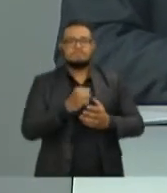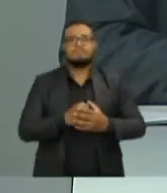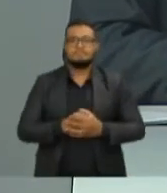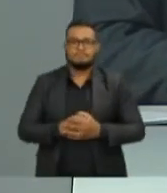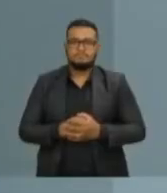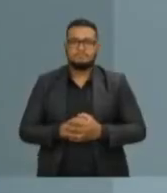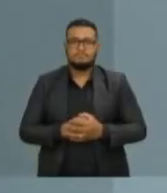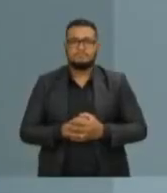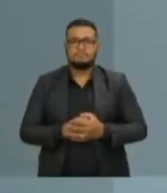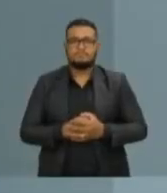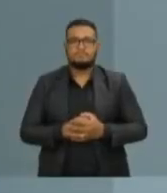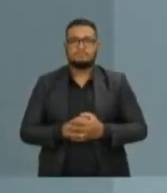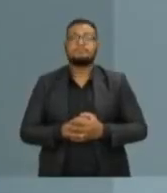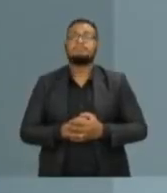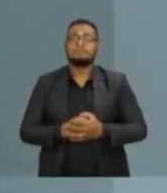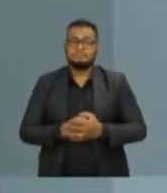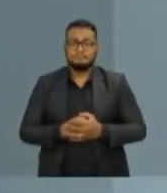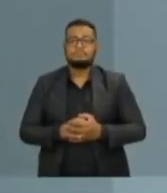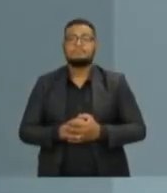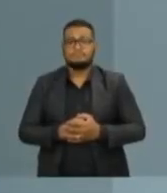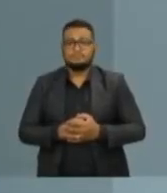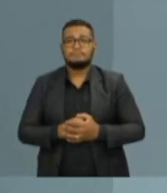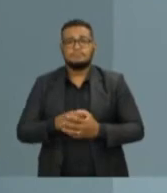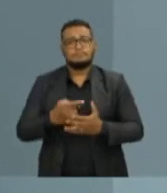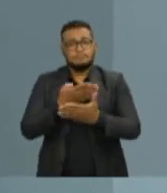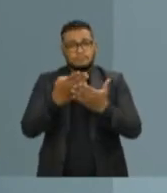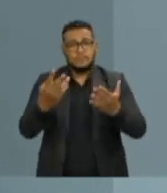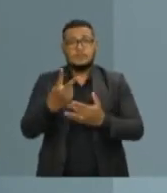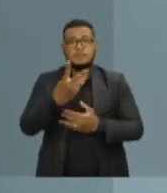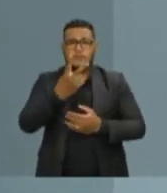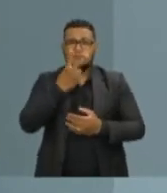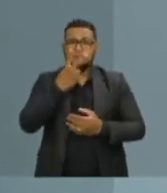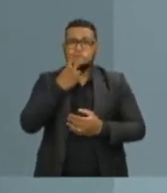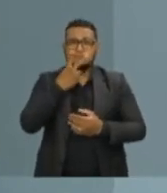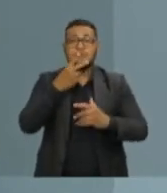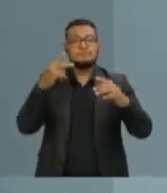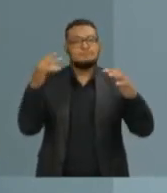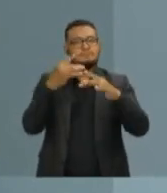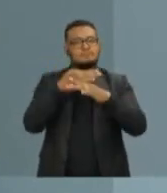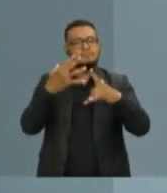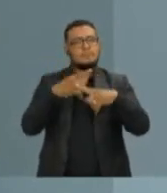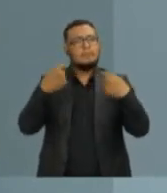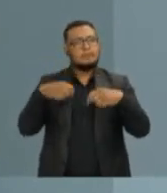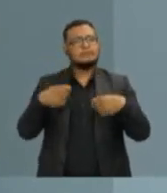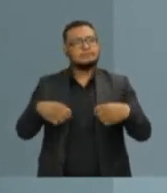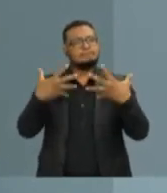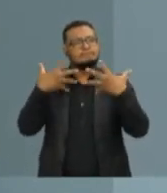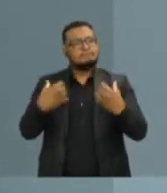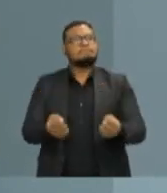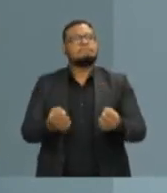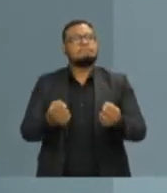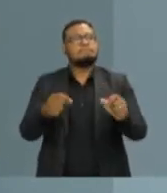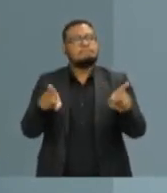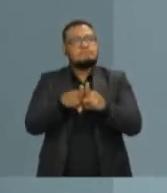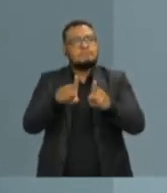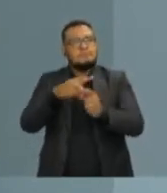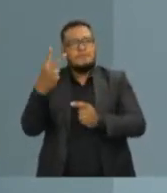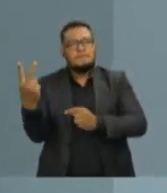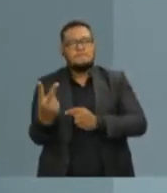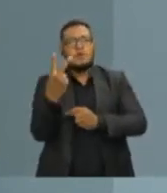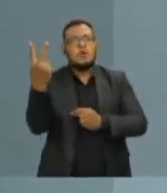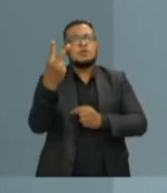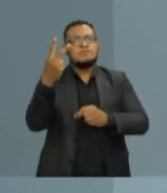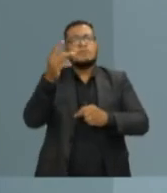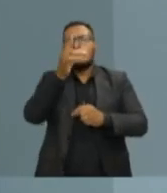Pasolini. Sem dúvida nenhuma. Vitória, a cidade tem que reconhecer. Precisa valorizar quem efetivamente